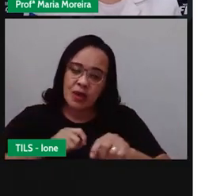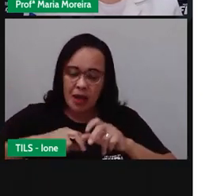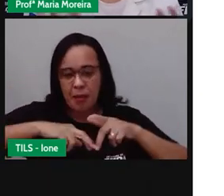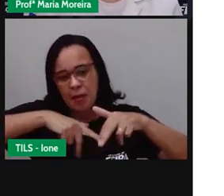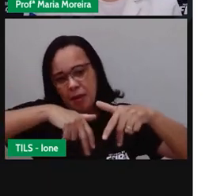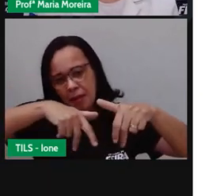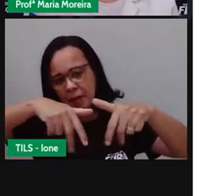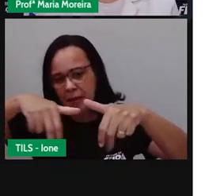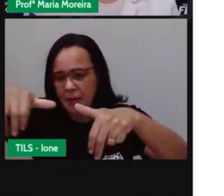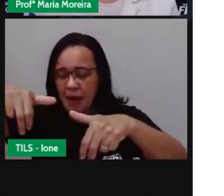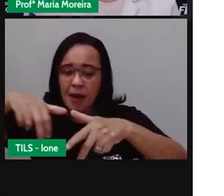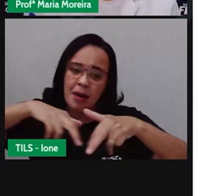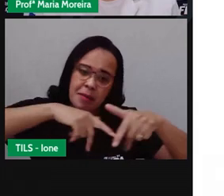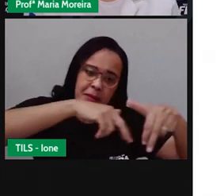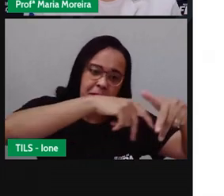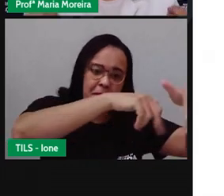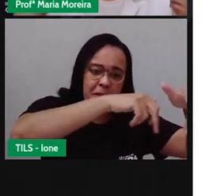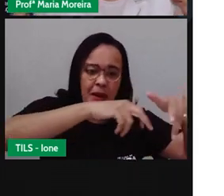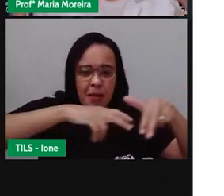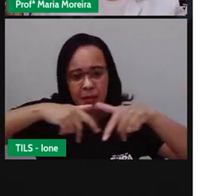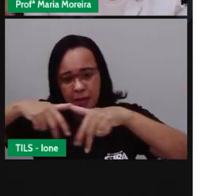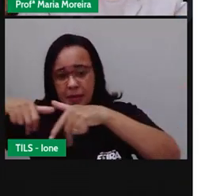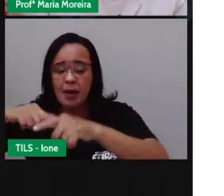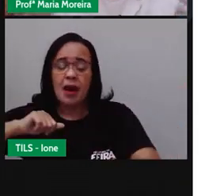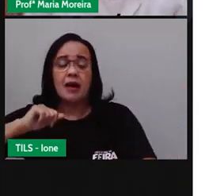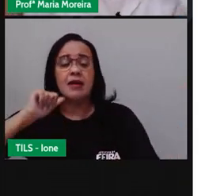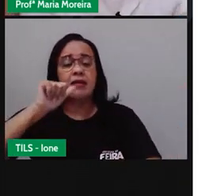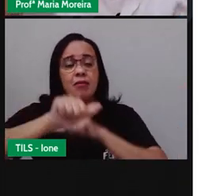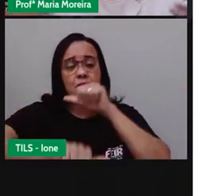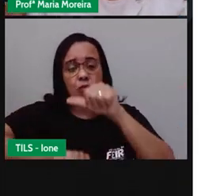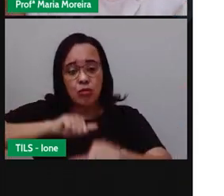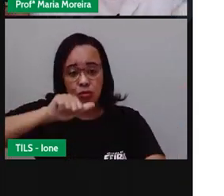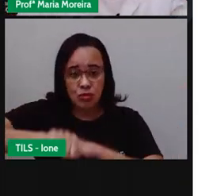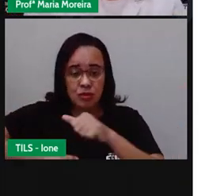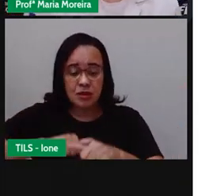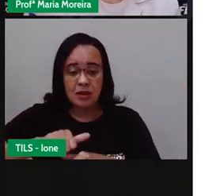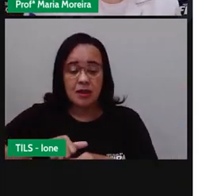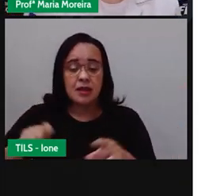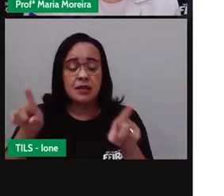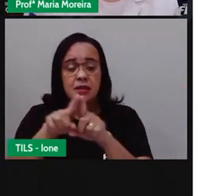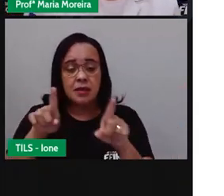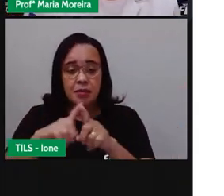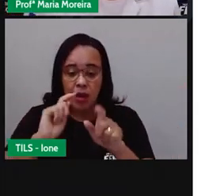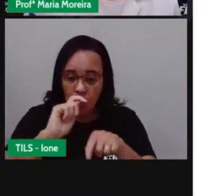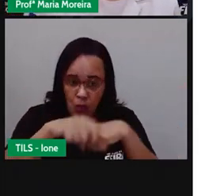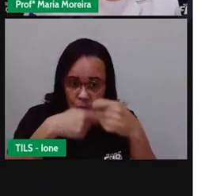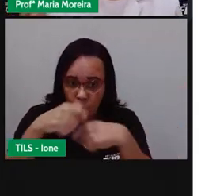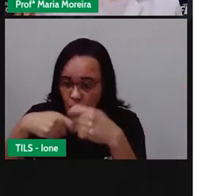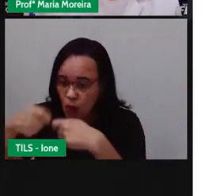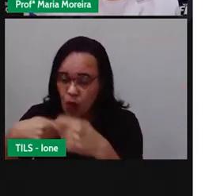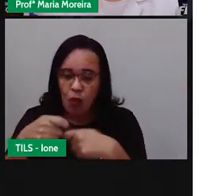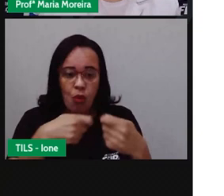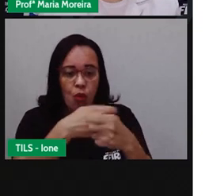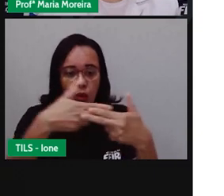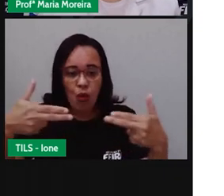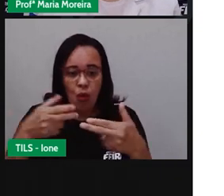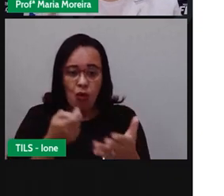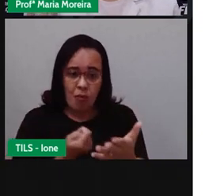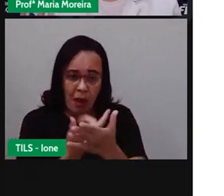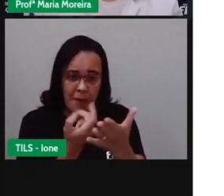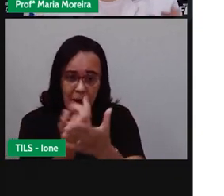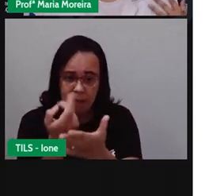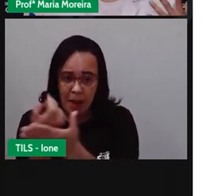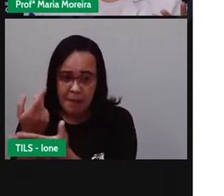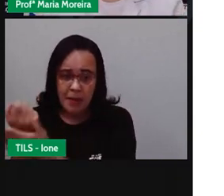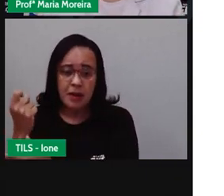de mercadoria que surge o comércio. E para que o comércio flua, bem melhor se precisa do quê? De mercadorias